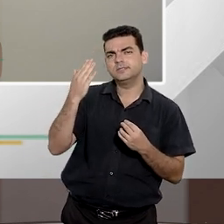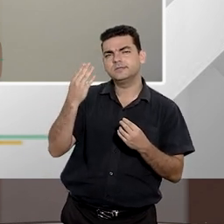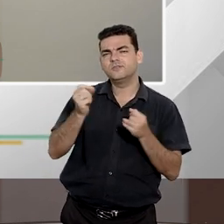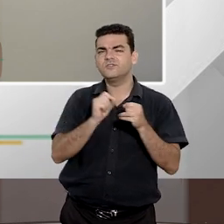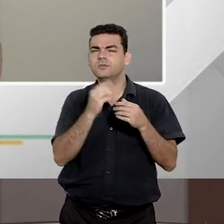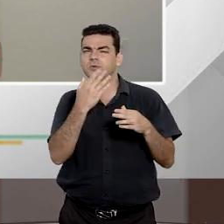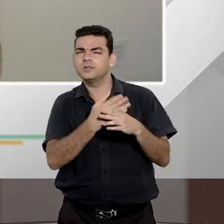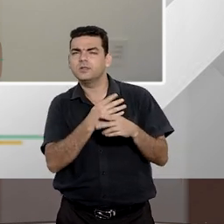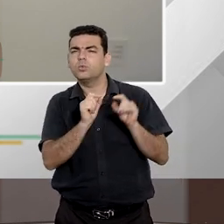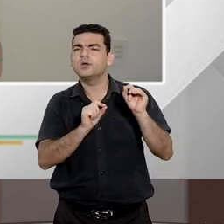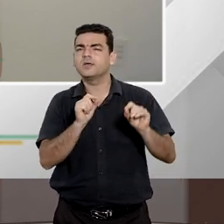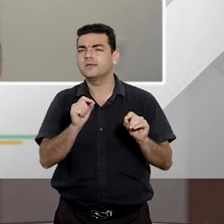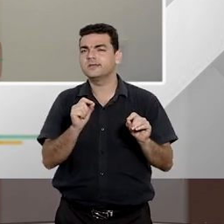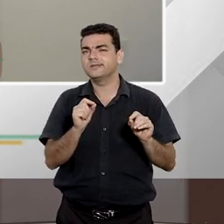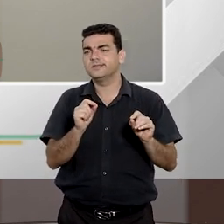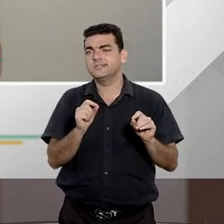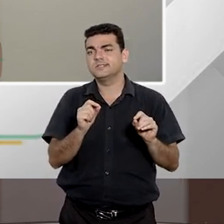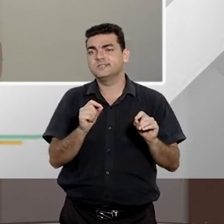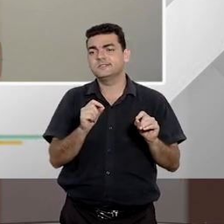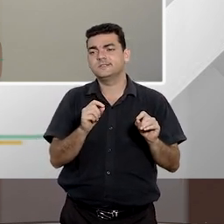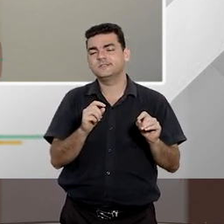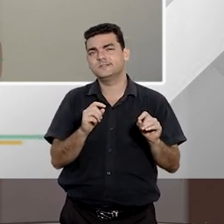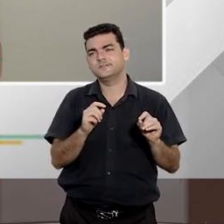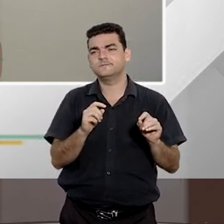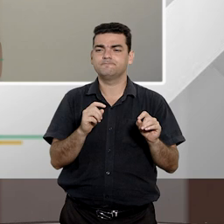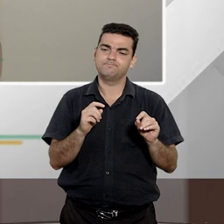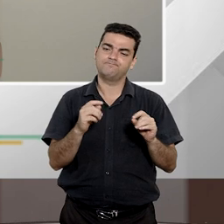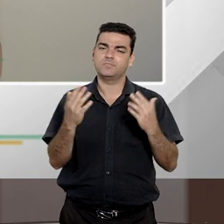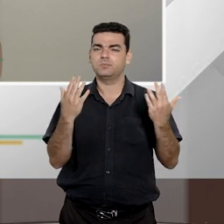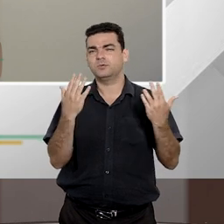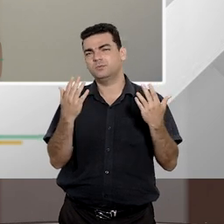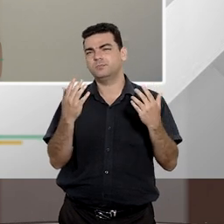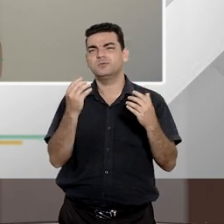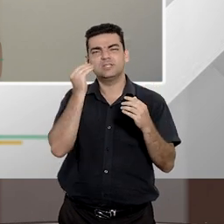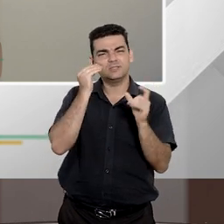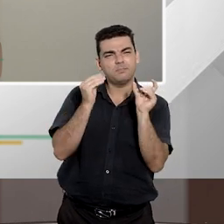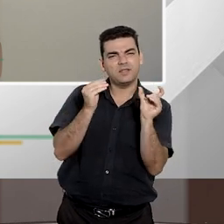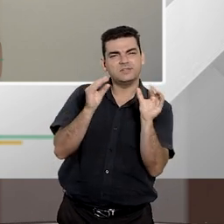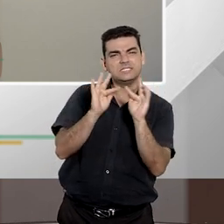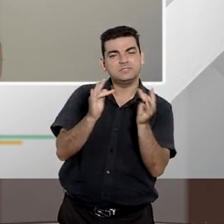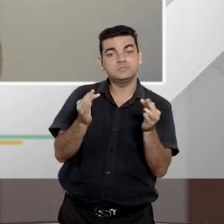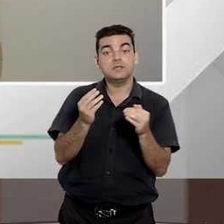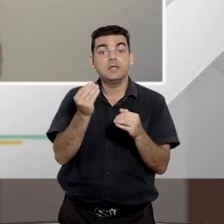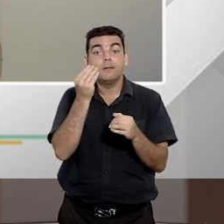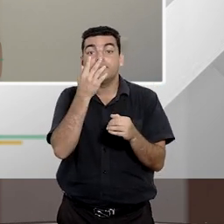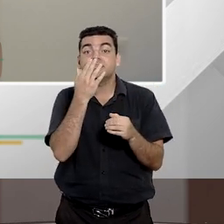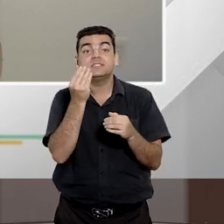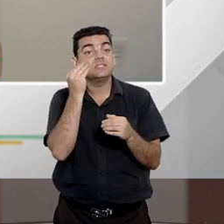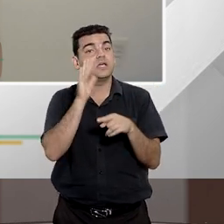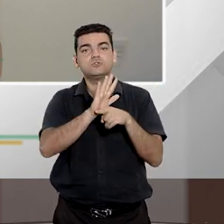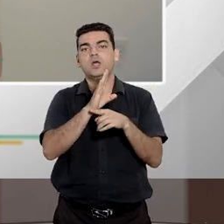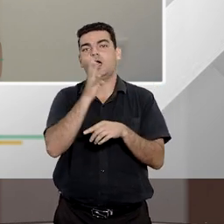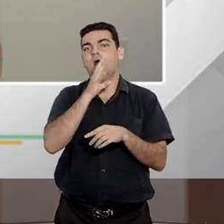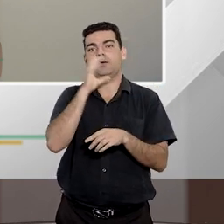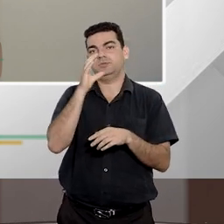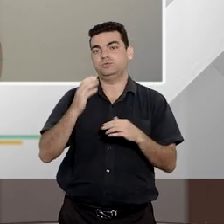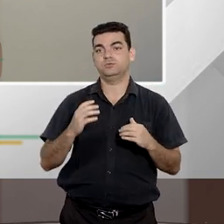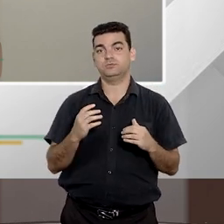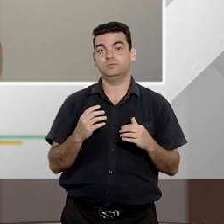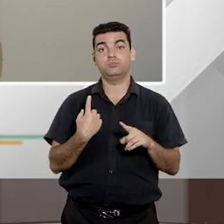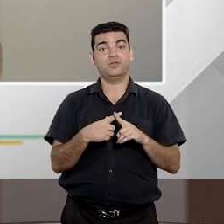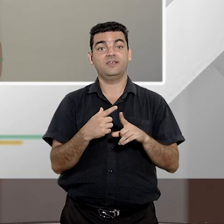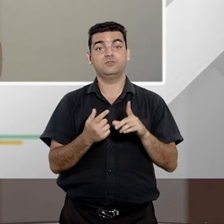de injunção é justamente para falando em palavras um pouco mais assim tapar o buraco porque a gente tem uma norma